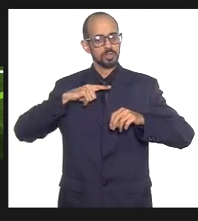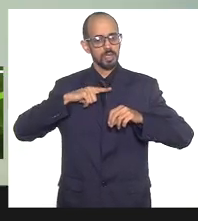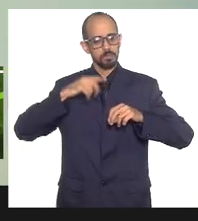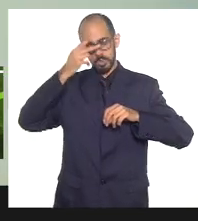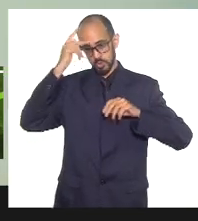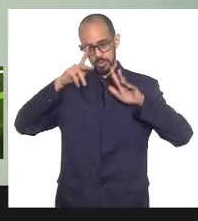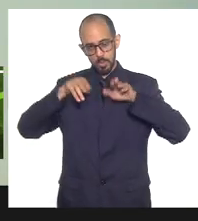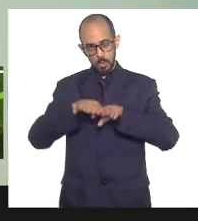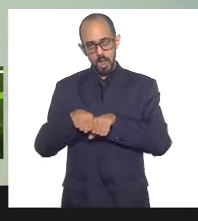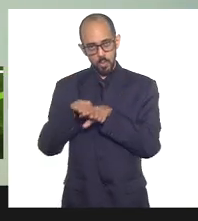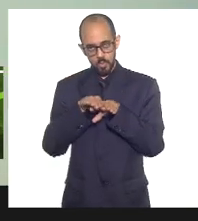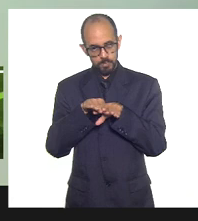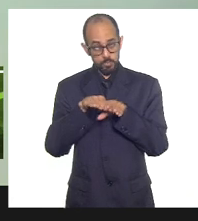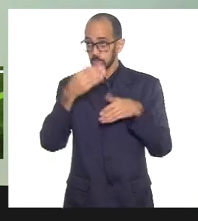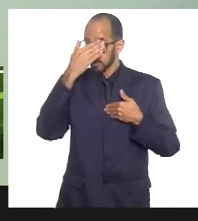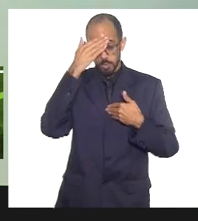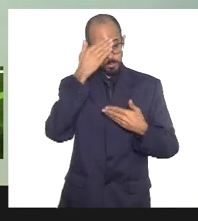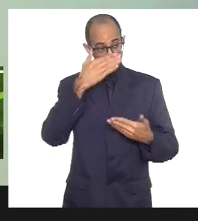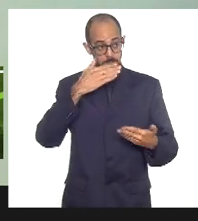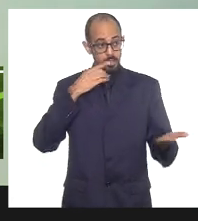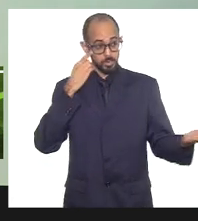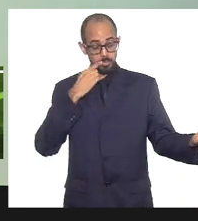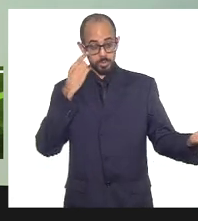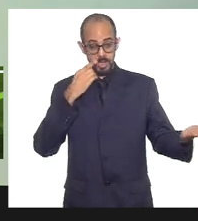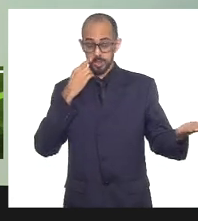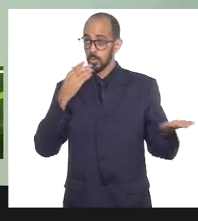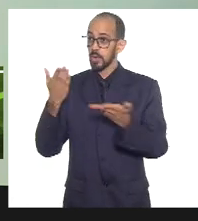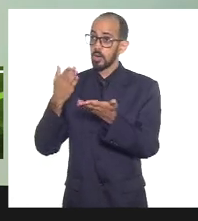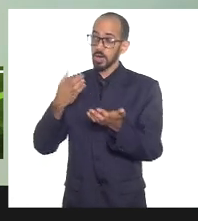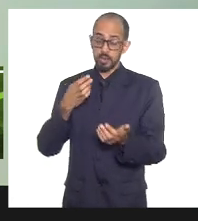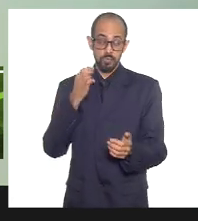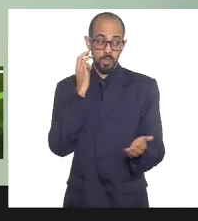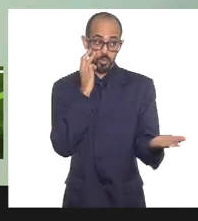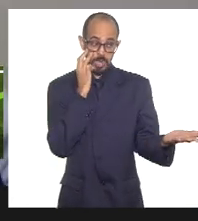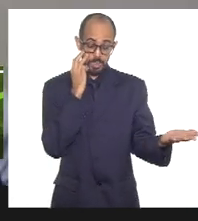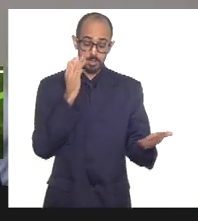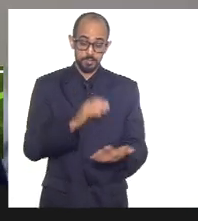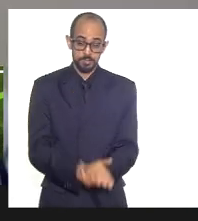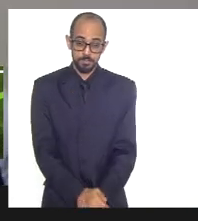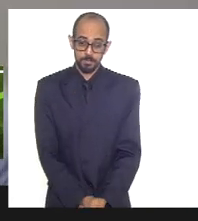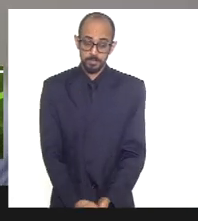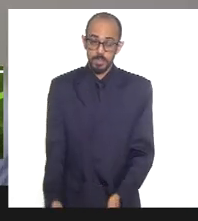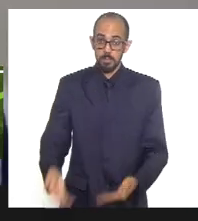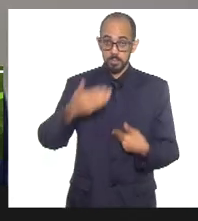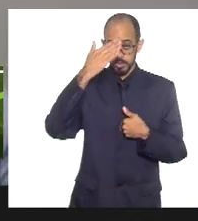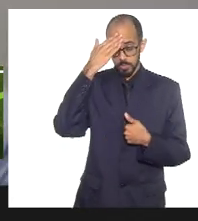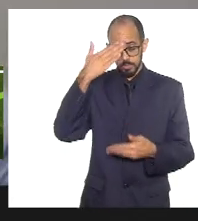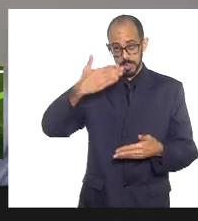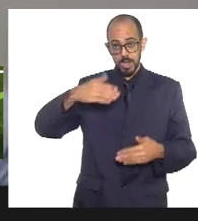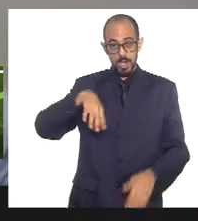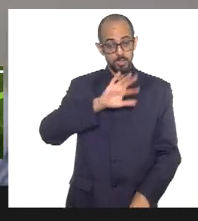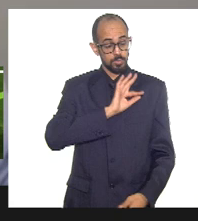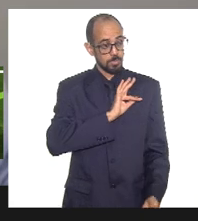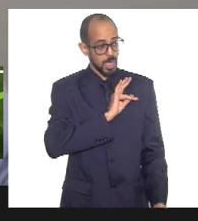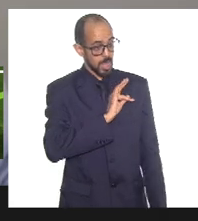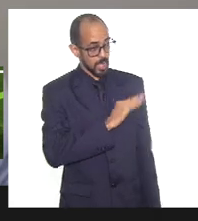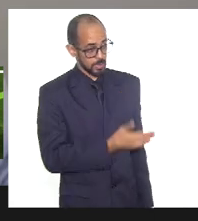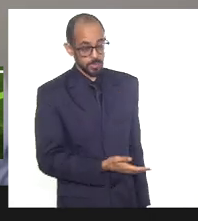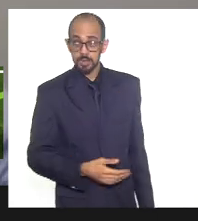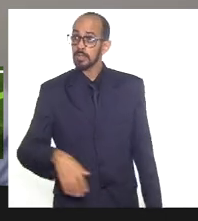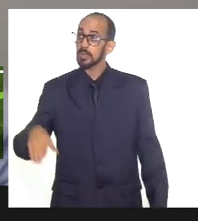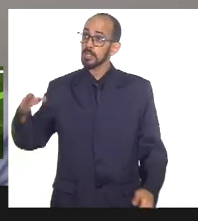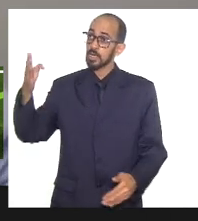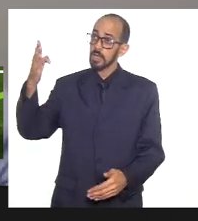Obrigada, deputado Carlos Mink, deputado Valdeck, por favor. Obrigado, deputada Marta Rocha, deputados e deputadas